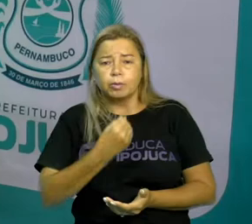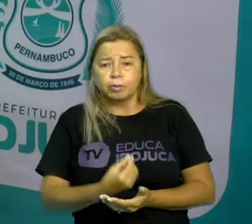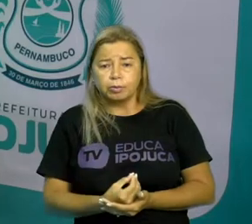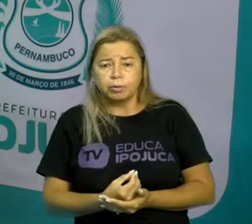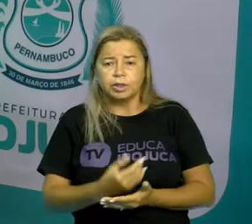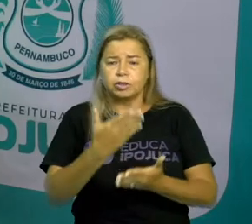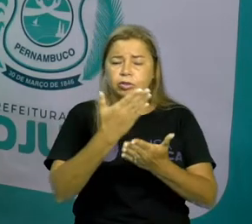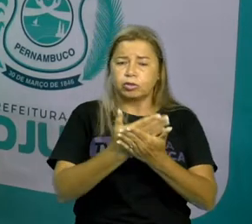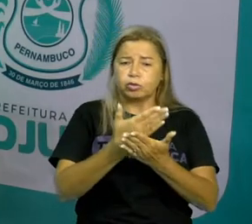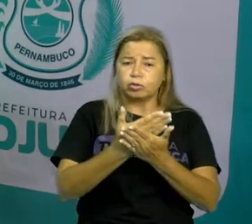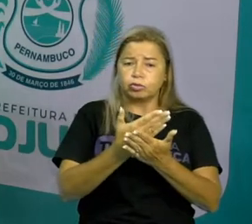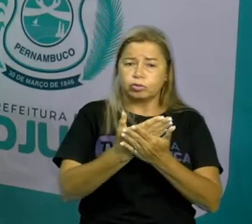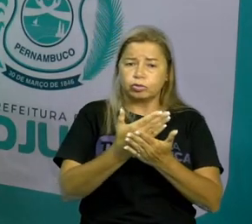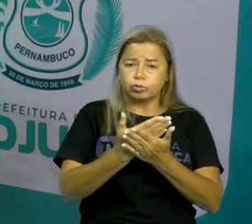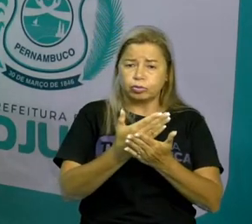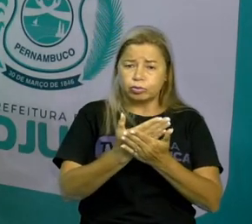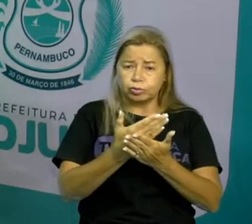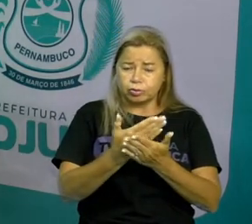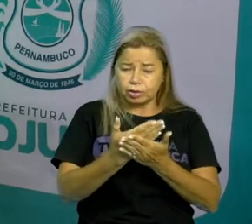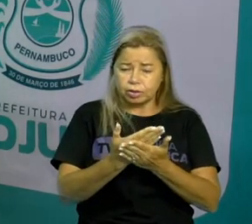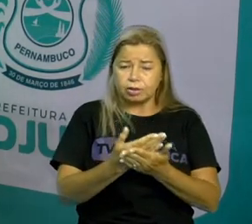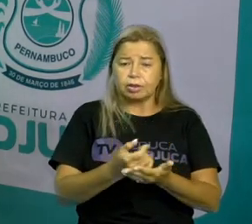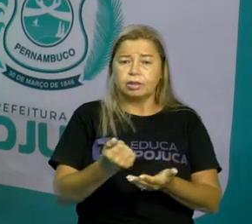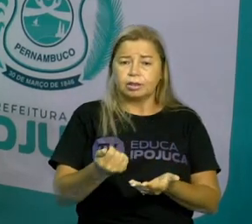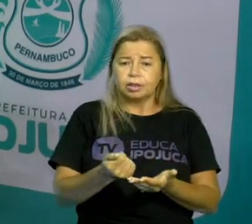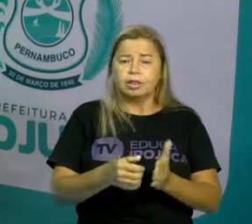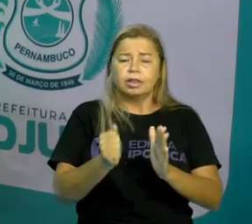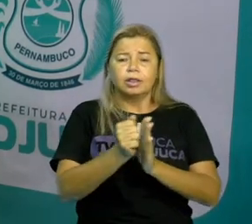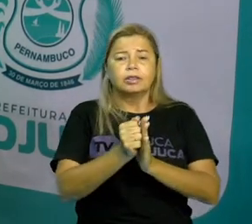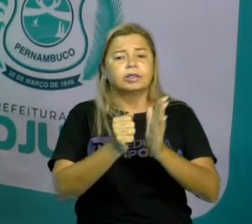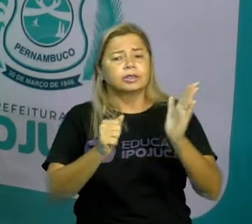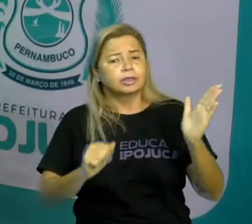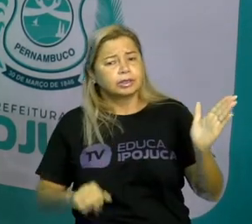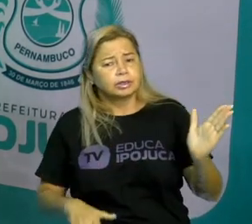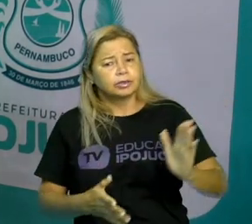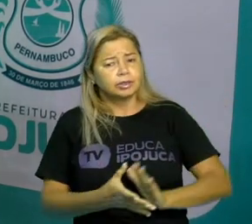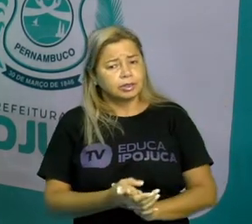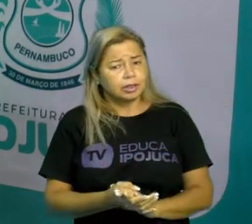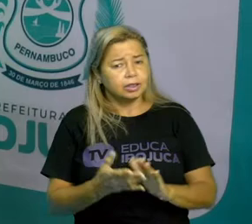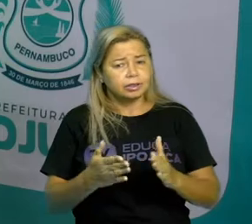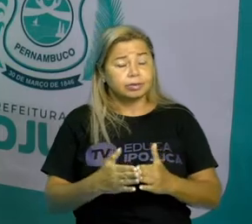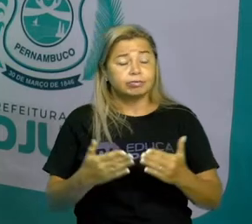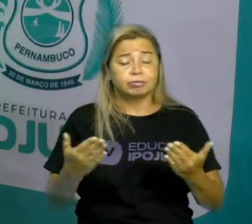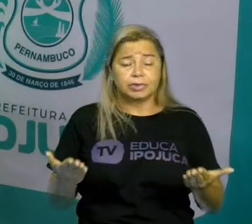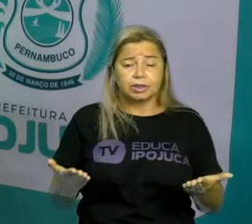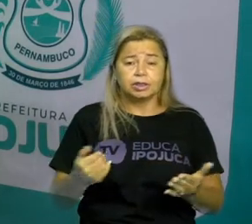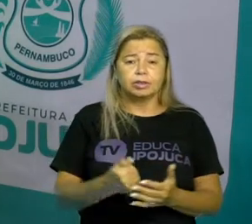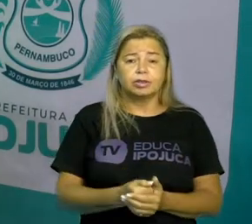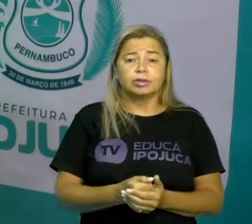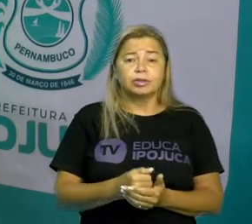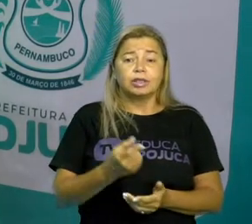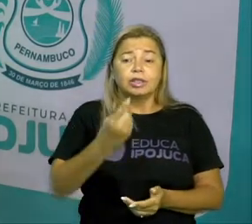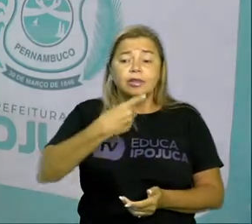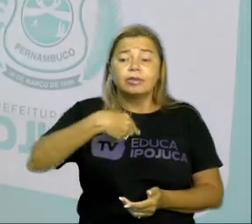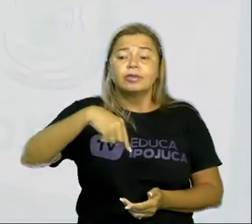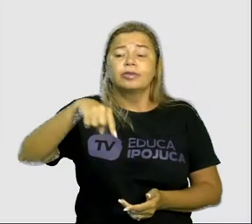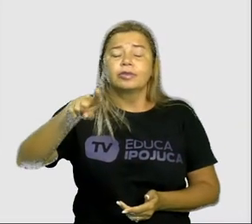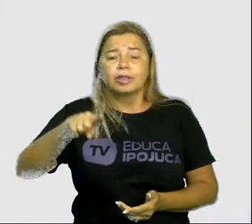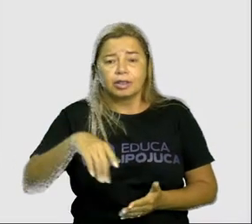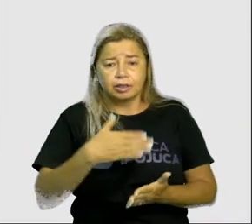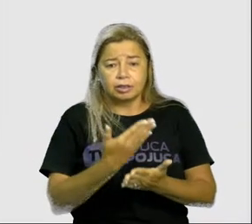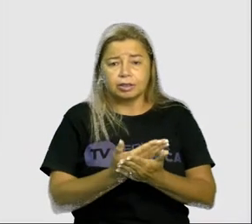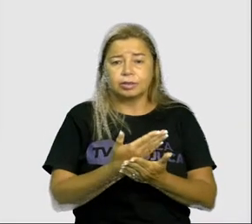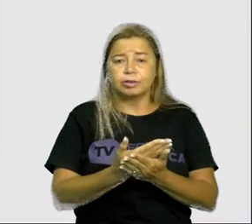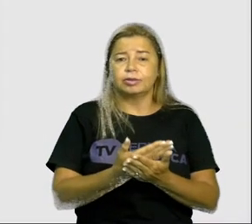a lição Se ele estudará É algo que ainda vai acontecer E a gente chama isso de